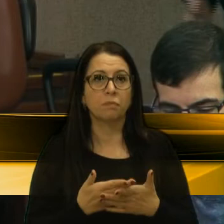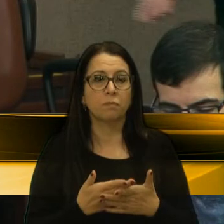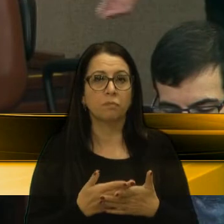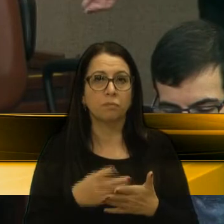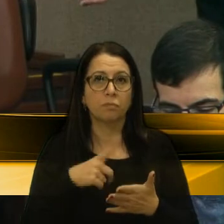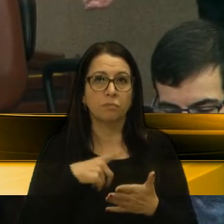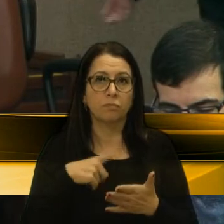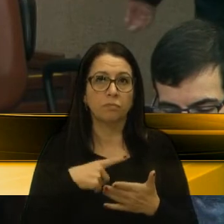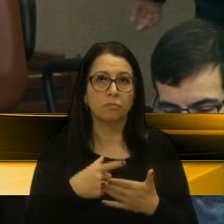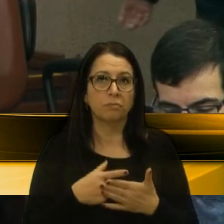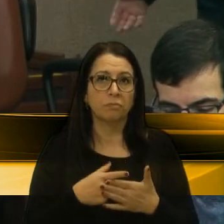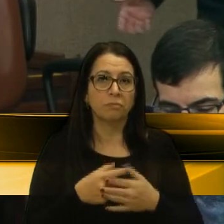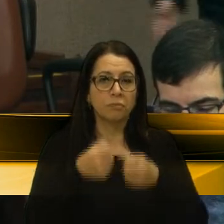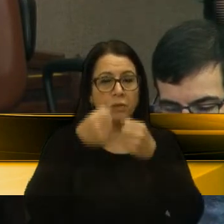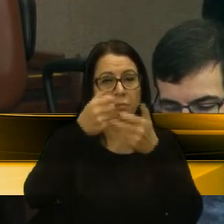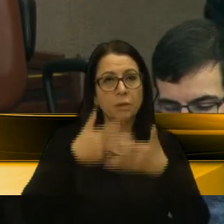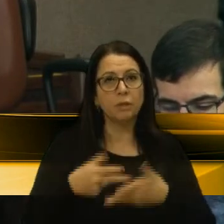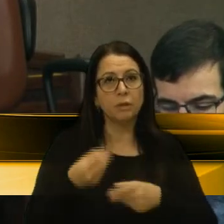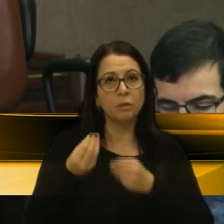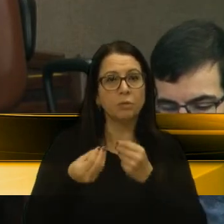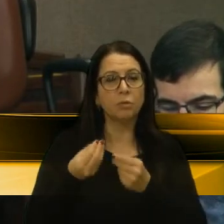a definição com relação